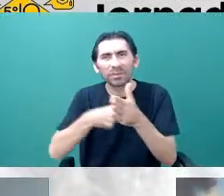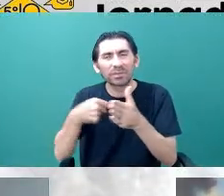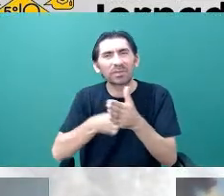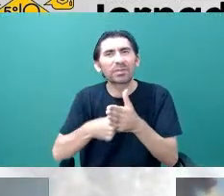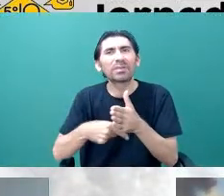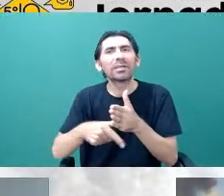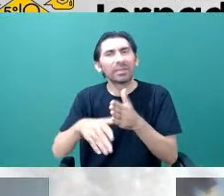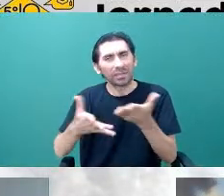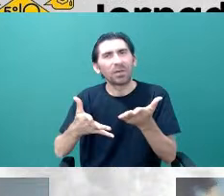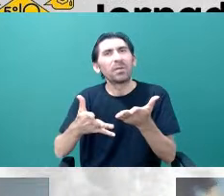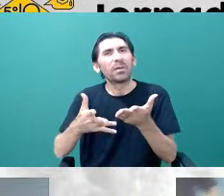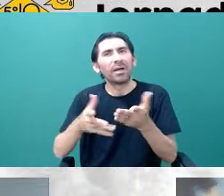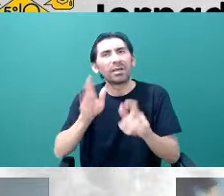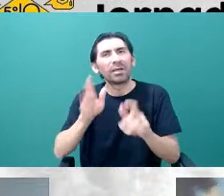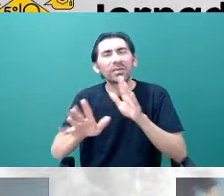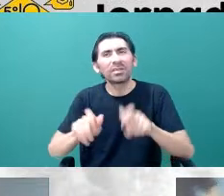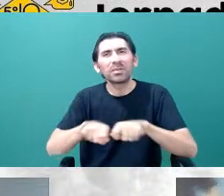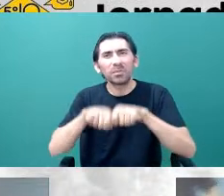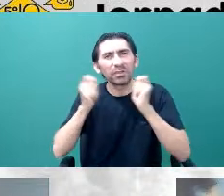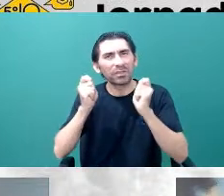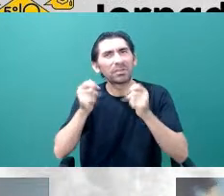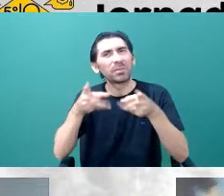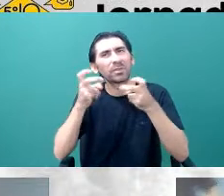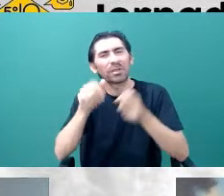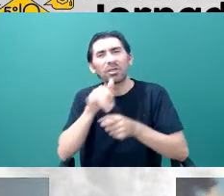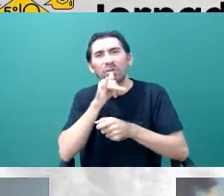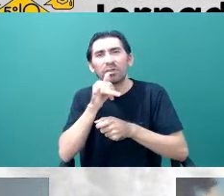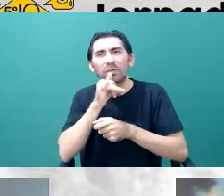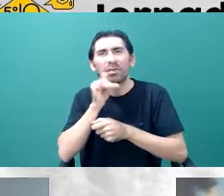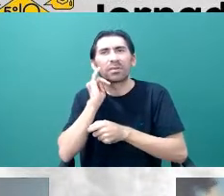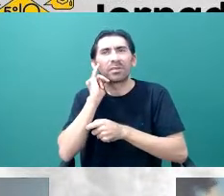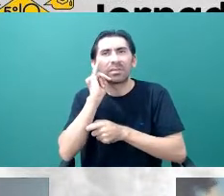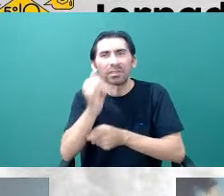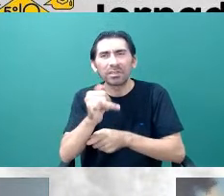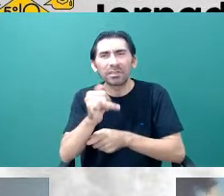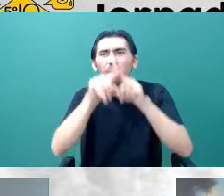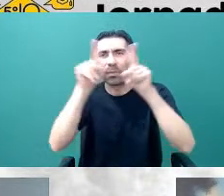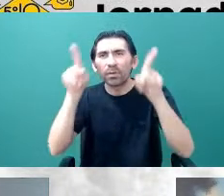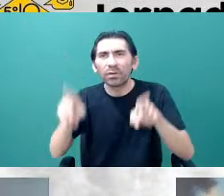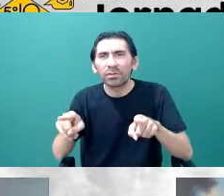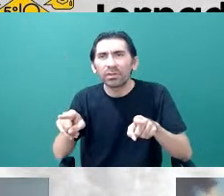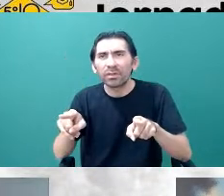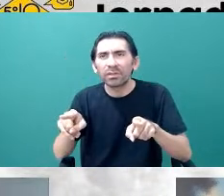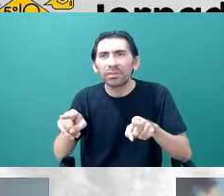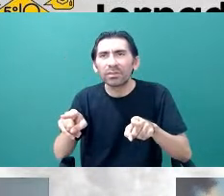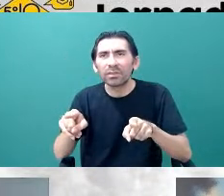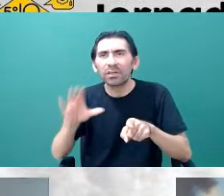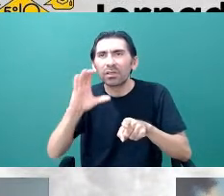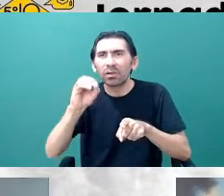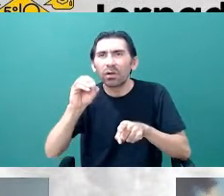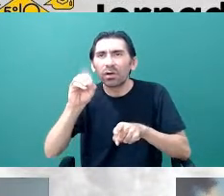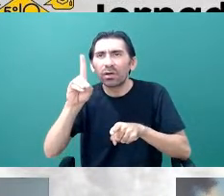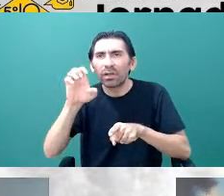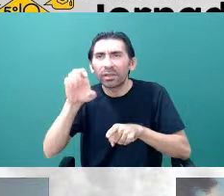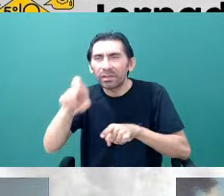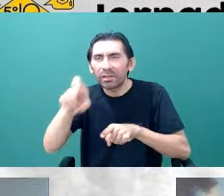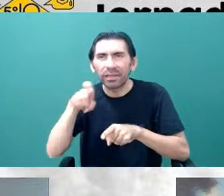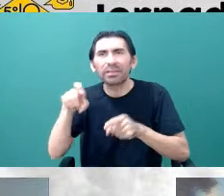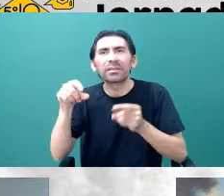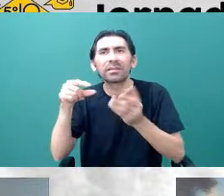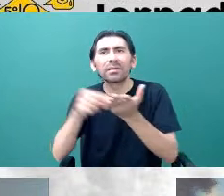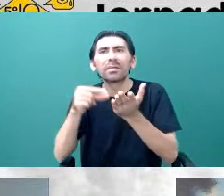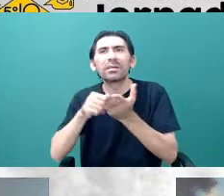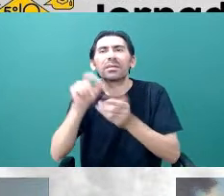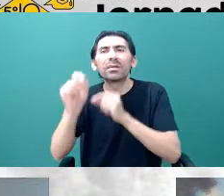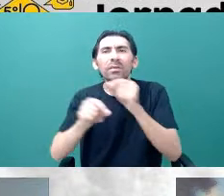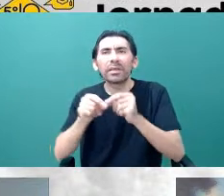impossíveis de serem respondidas. Uma delas eu queria mencionar é um projeto chamado Codex, que o que ele quer